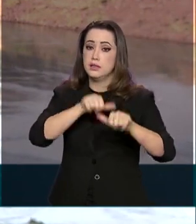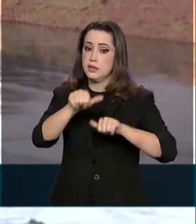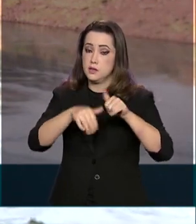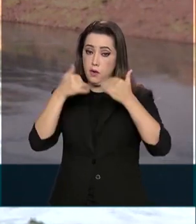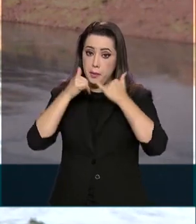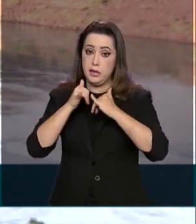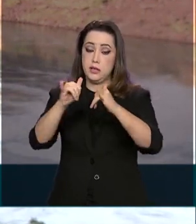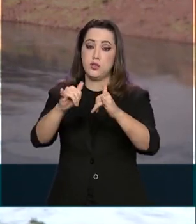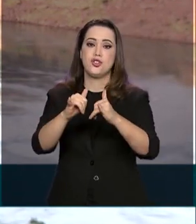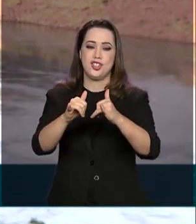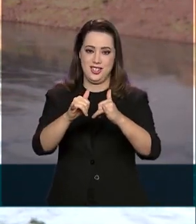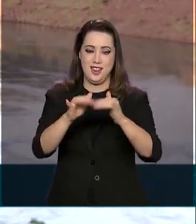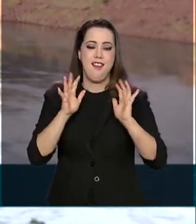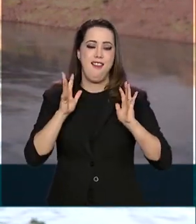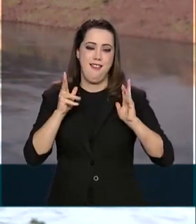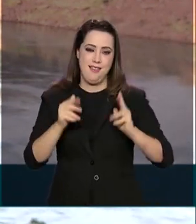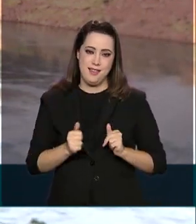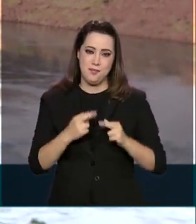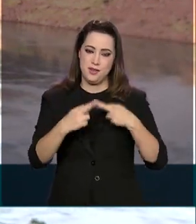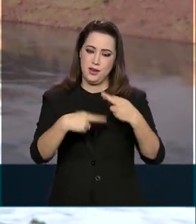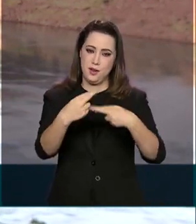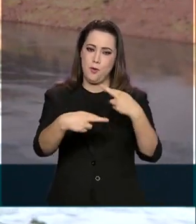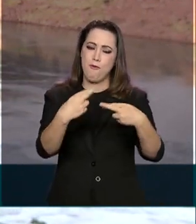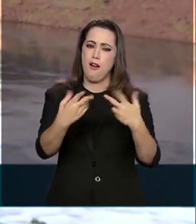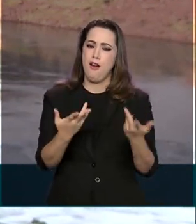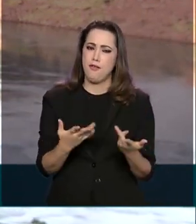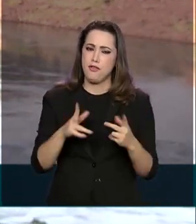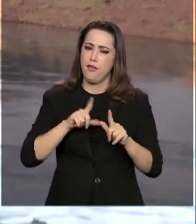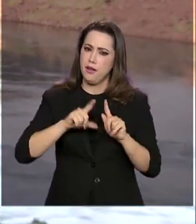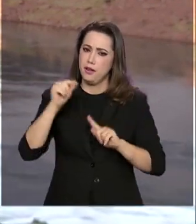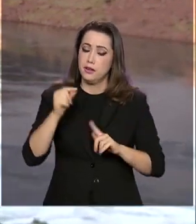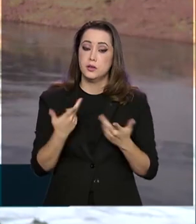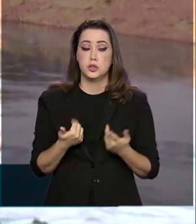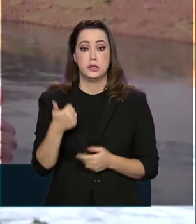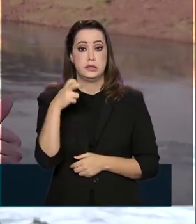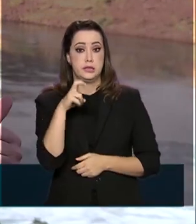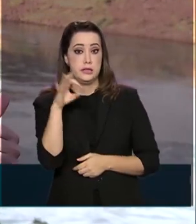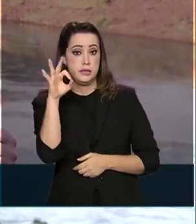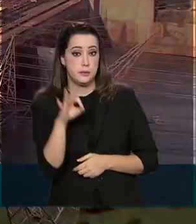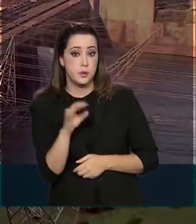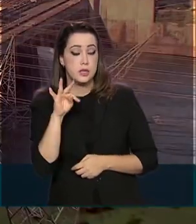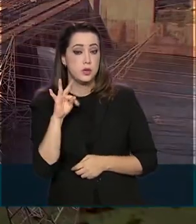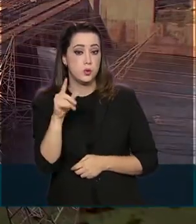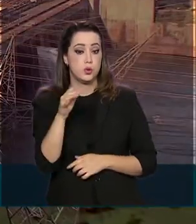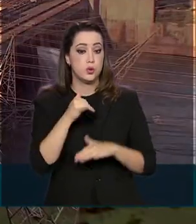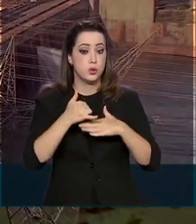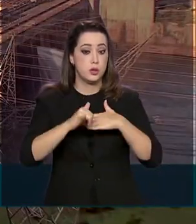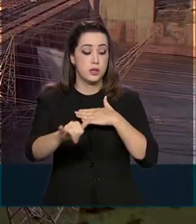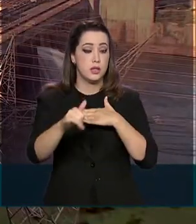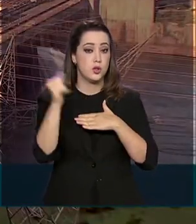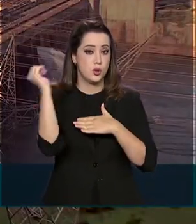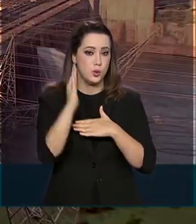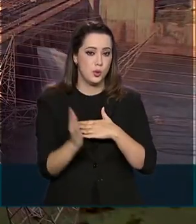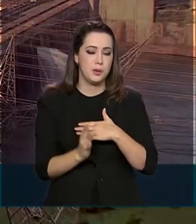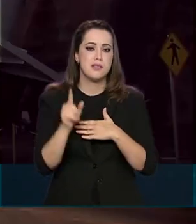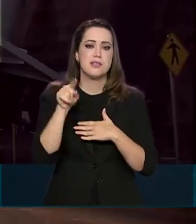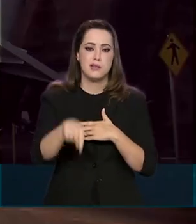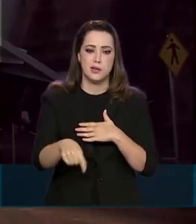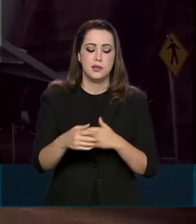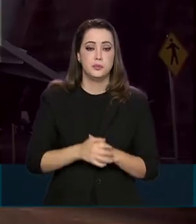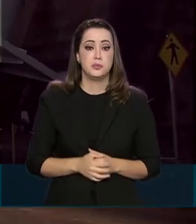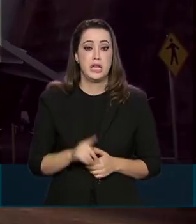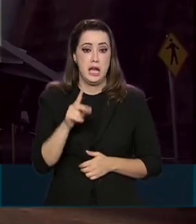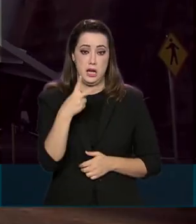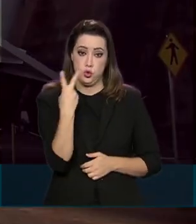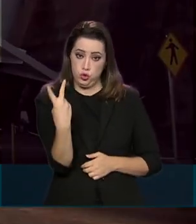renovável. 15% de toda a energia consumida no Brasil vem daqui. Itaipu é binacional e,